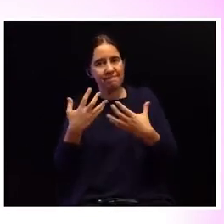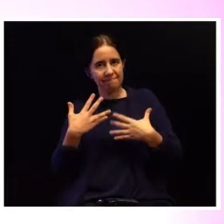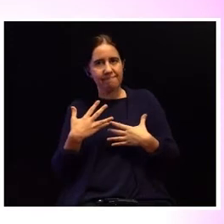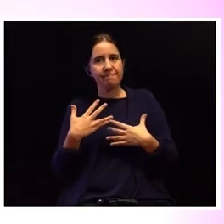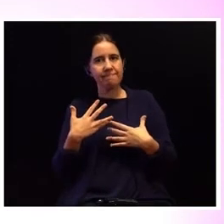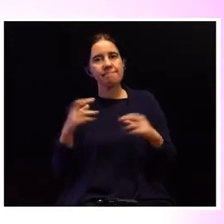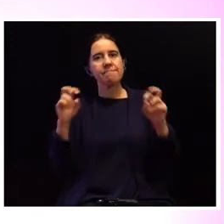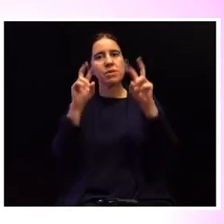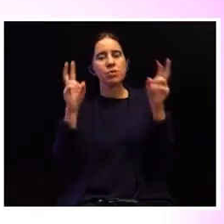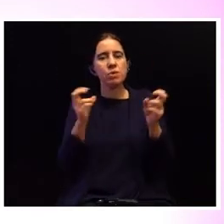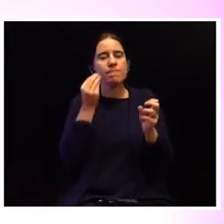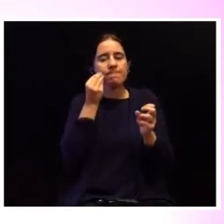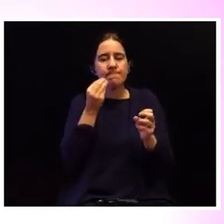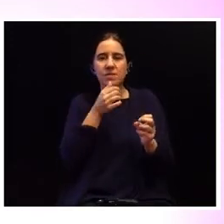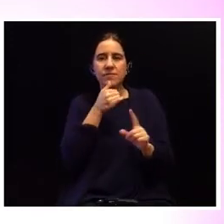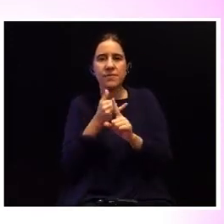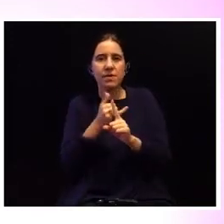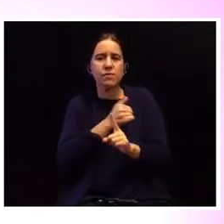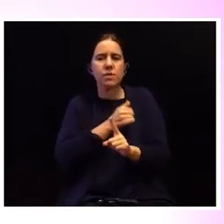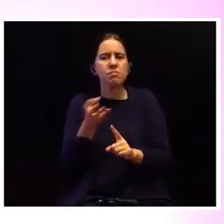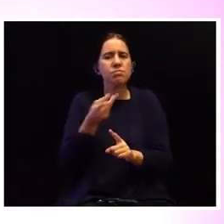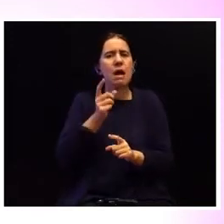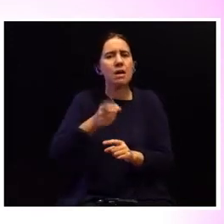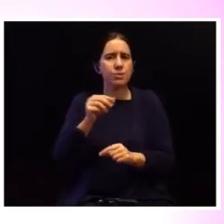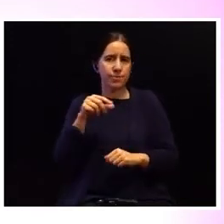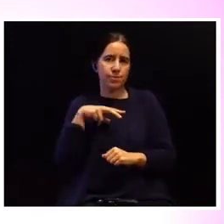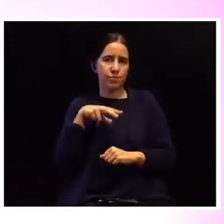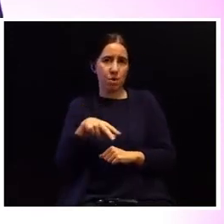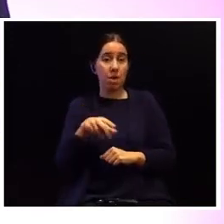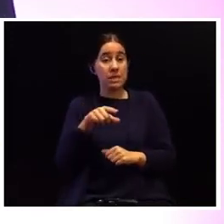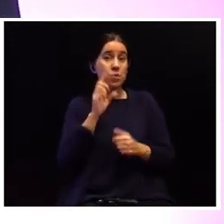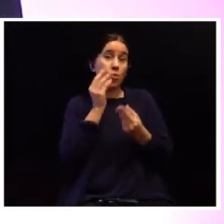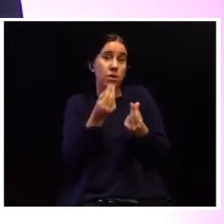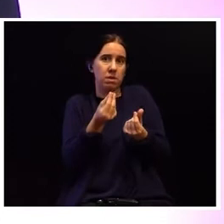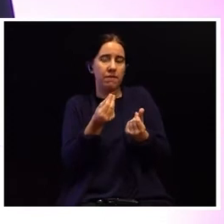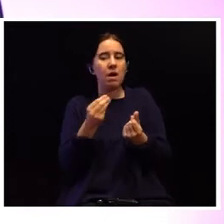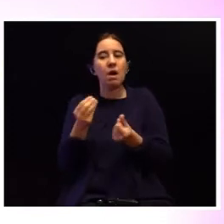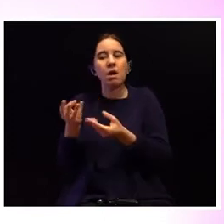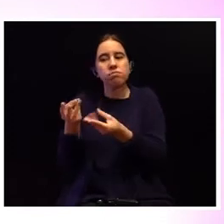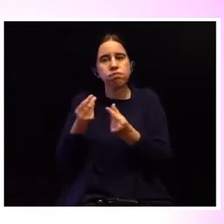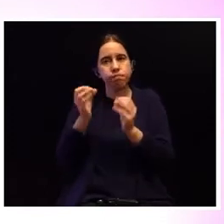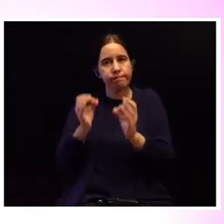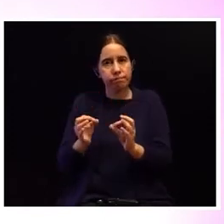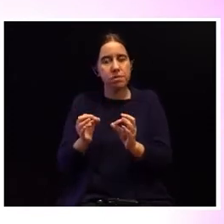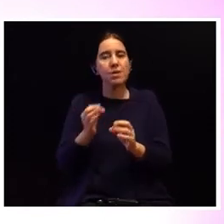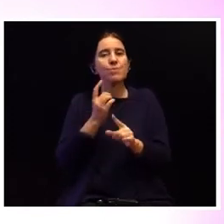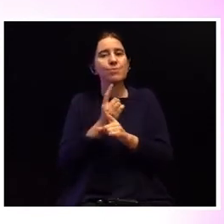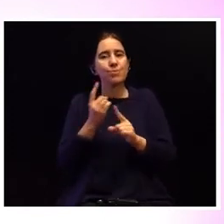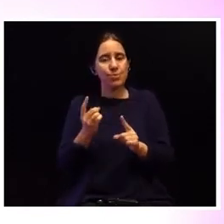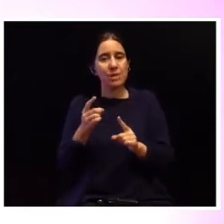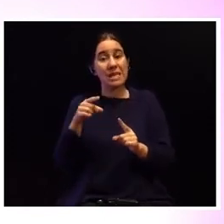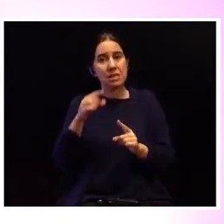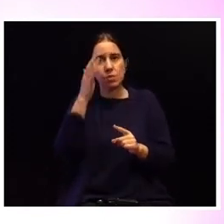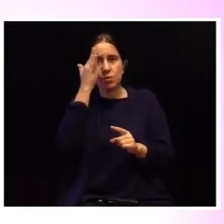acerca da expressão da violência doméstica em Portugal. Isto de forma qualitativa, substantiva, e porque detrás